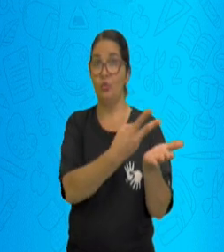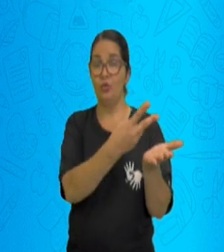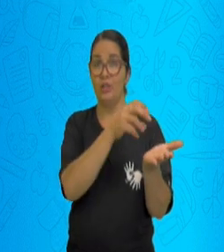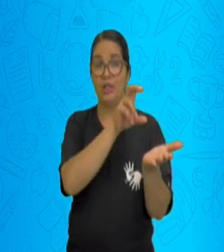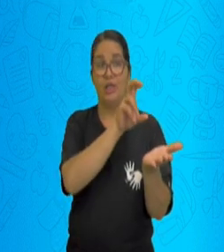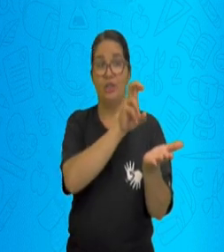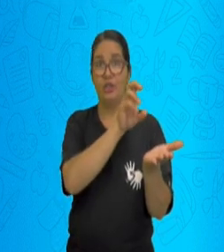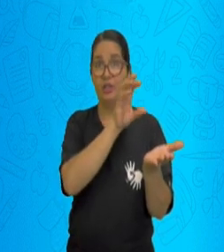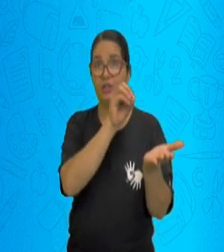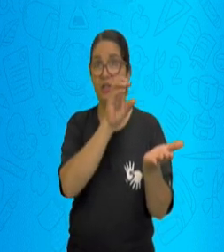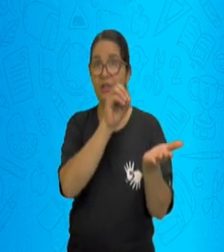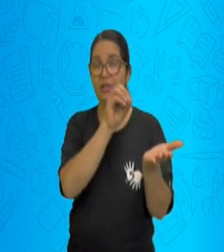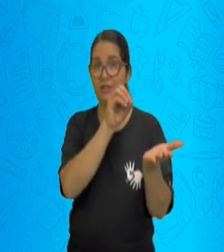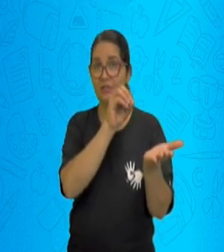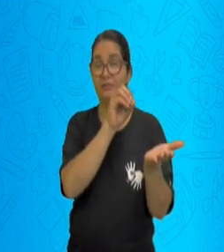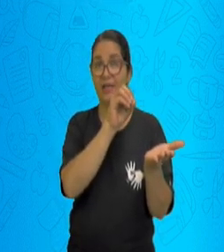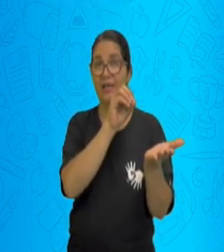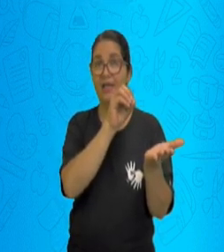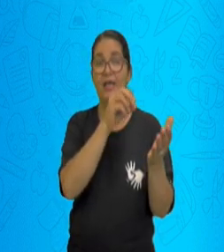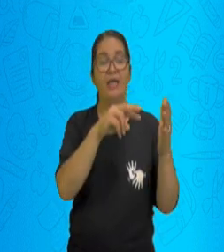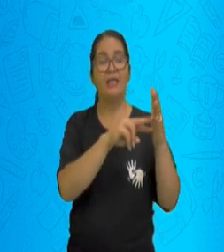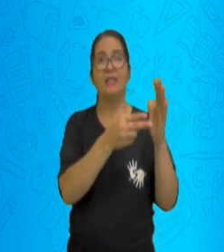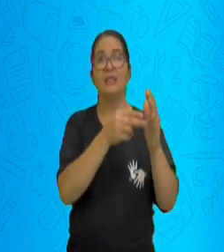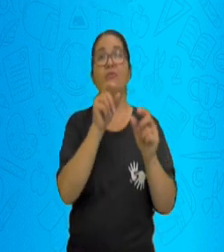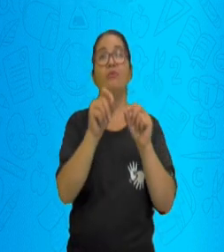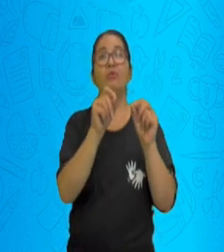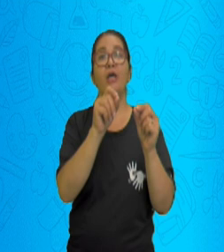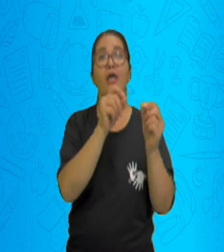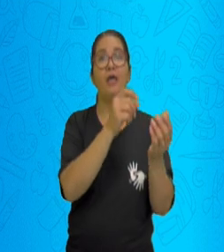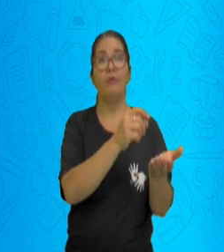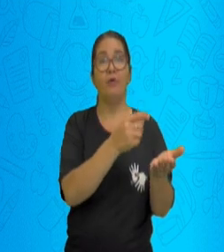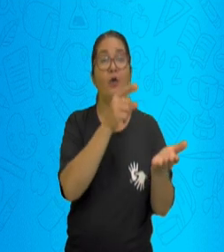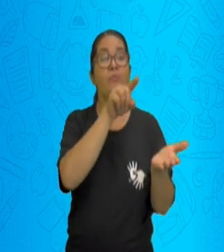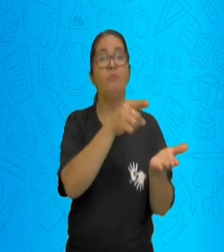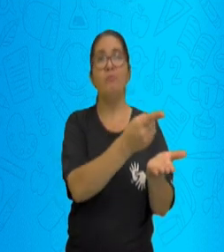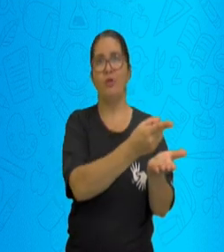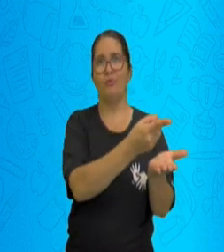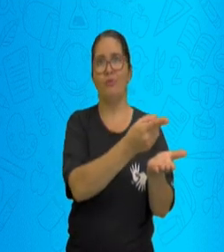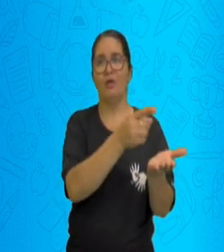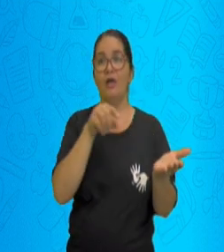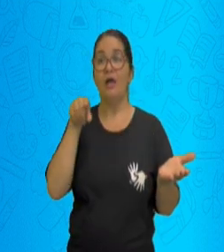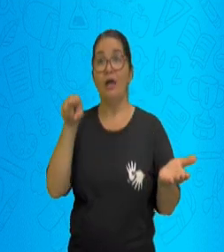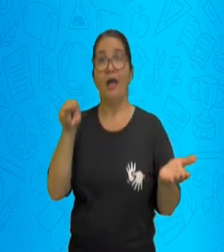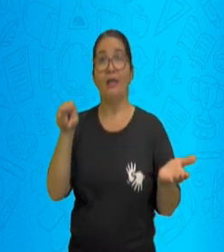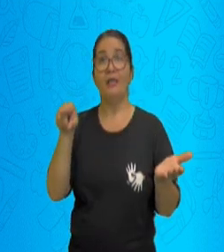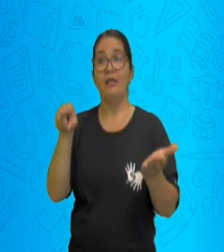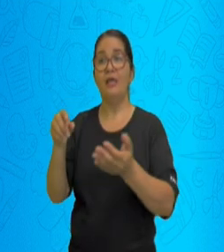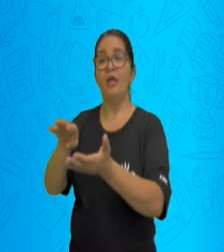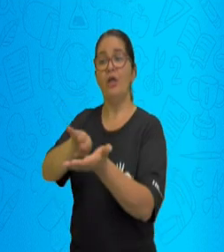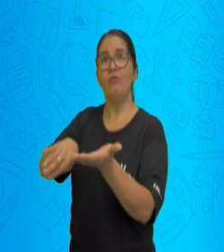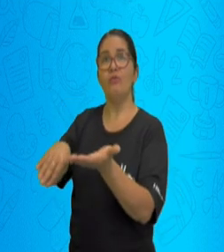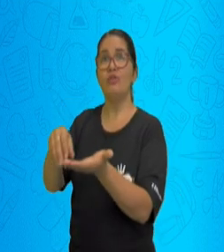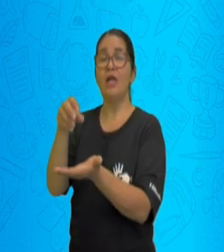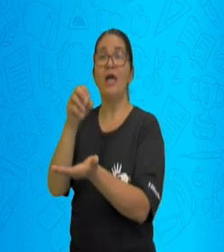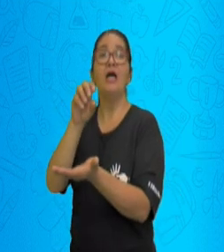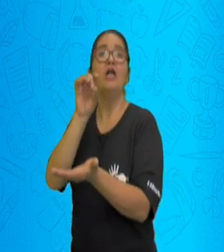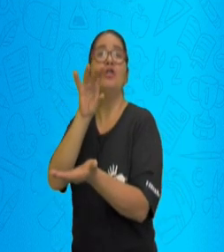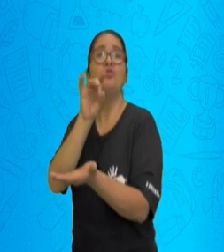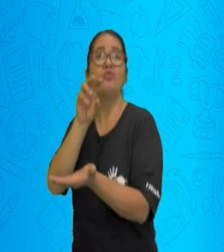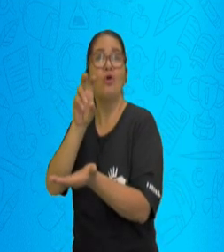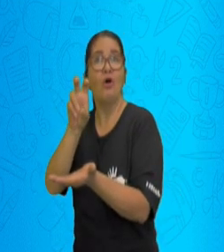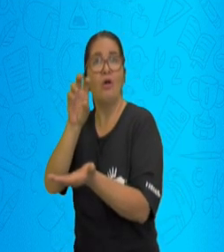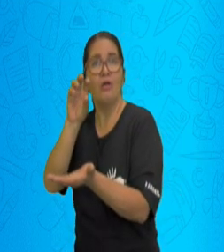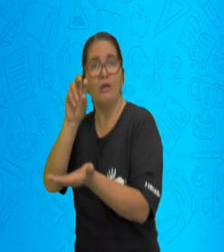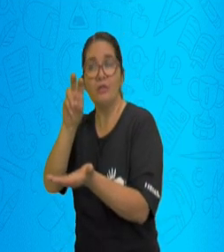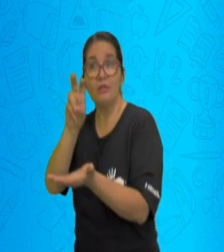tirar 1.000 gramas de um lado e somente 500 gramas do outro. Então, vai ter um sistema de desequilíbrio. Então, essa